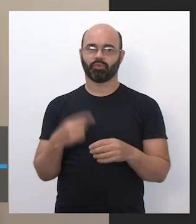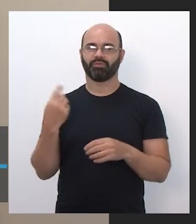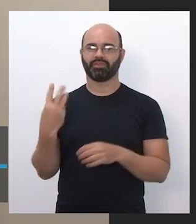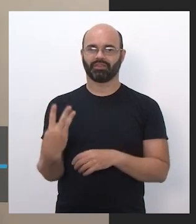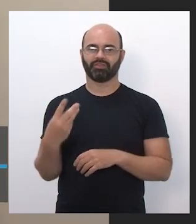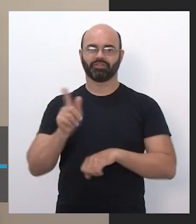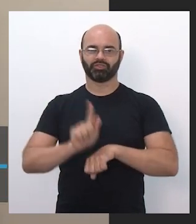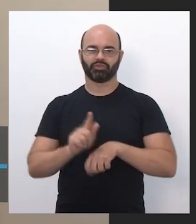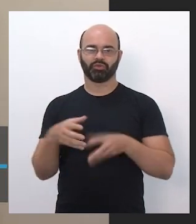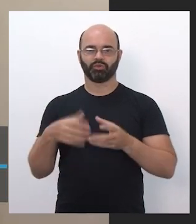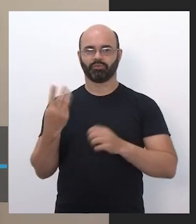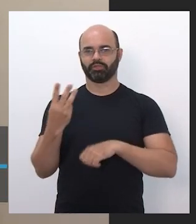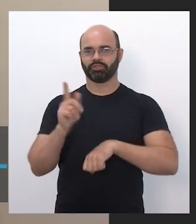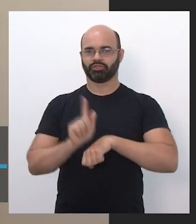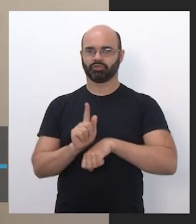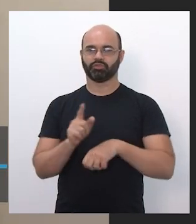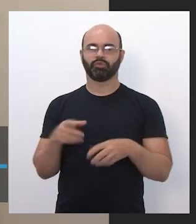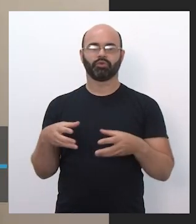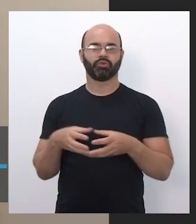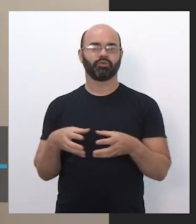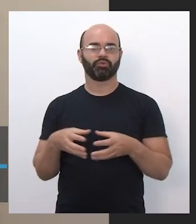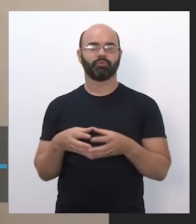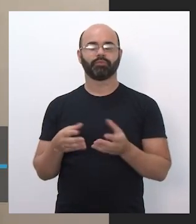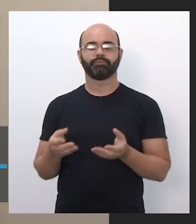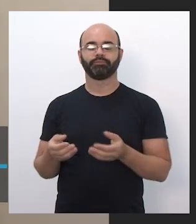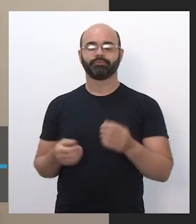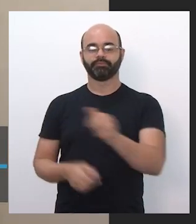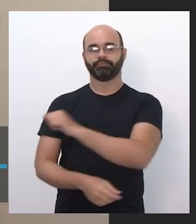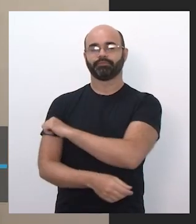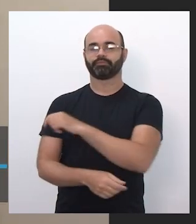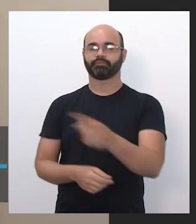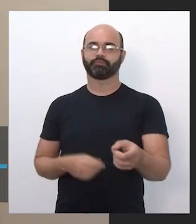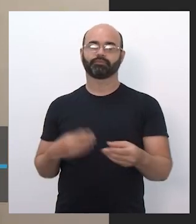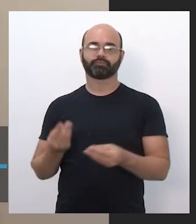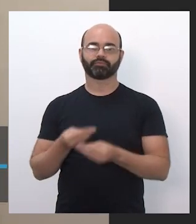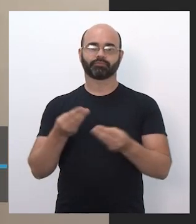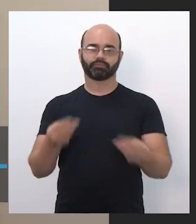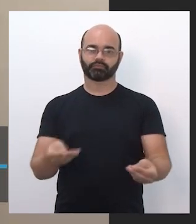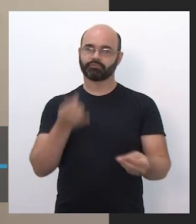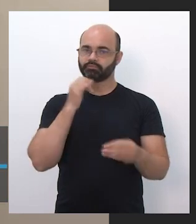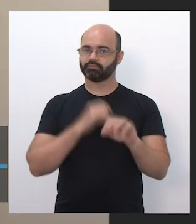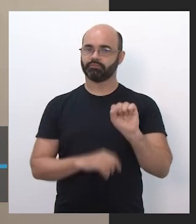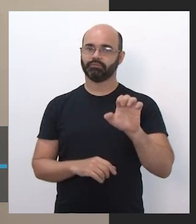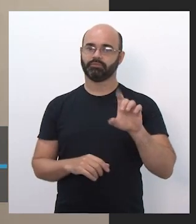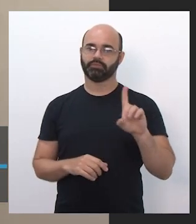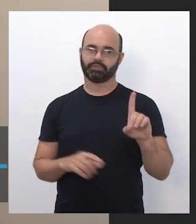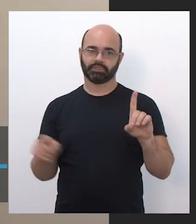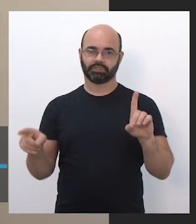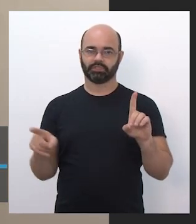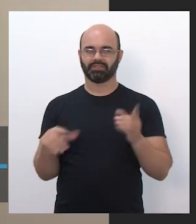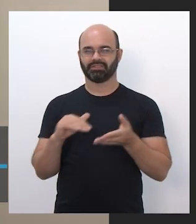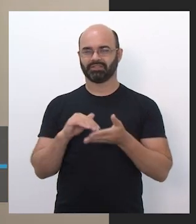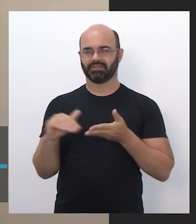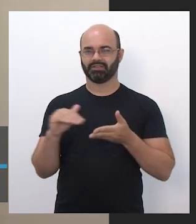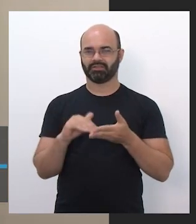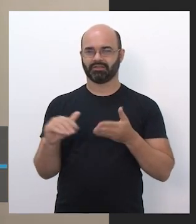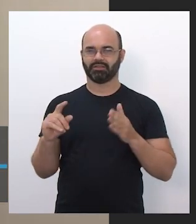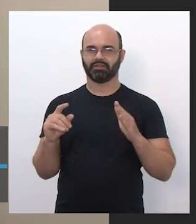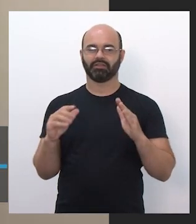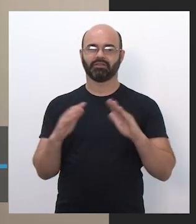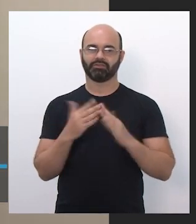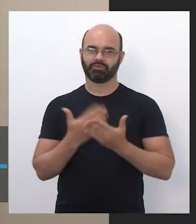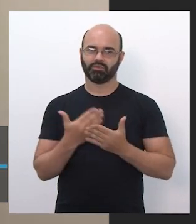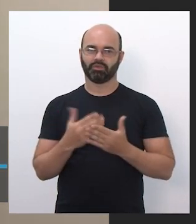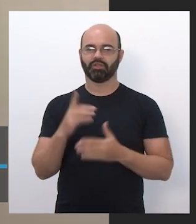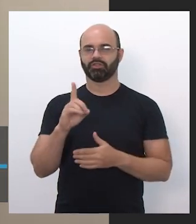vai distribuir o chip para o aluno sempre registrando na sede, na Secretaria Escolar Digital, qual é o chip que está com cada